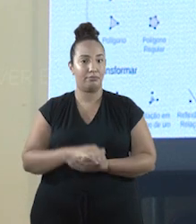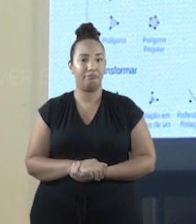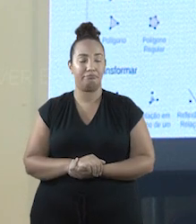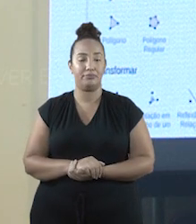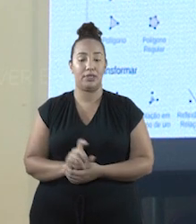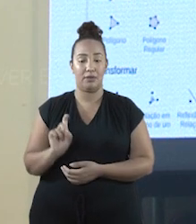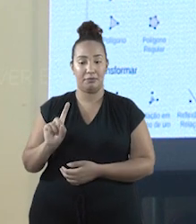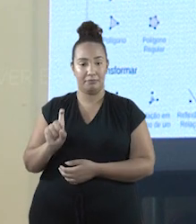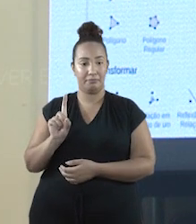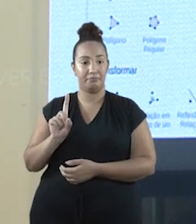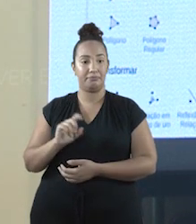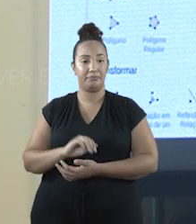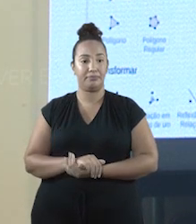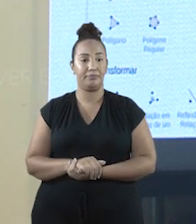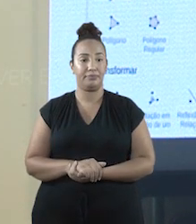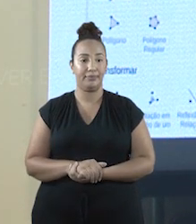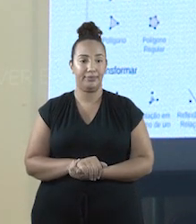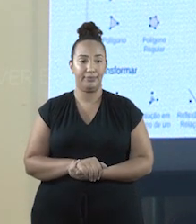ferramenta.